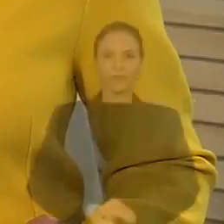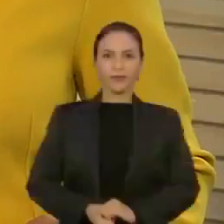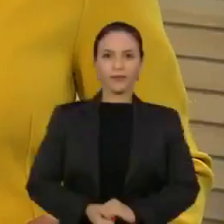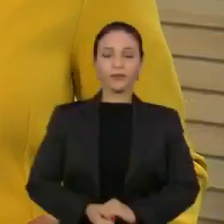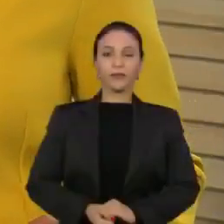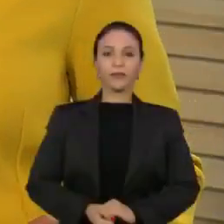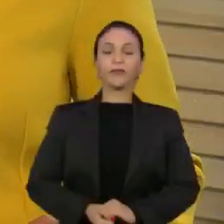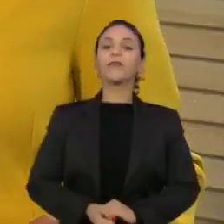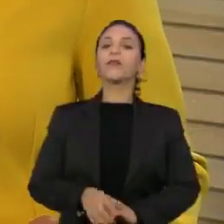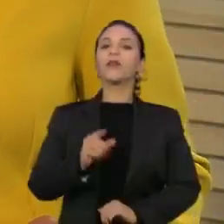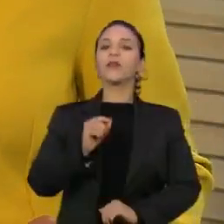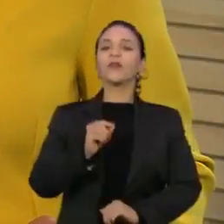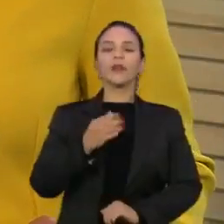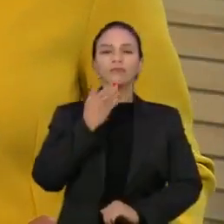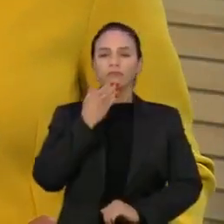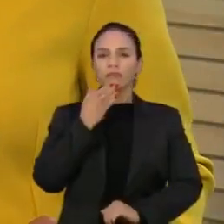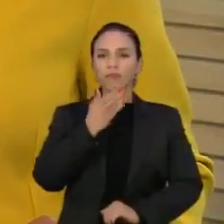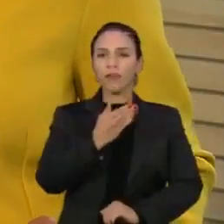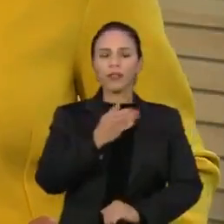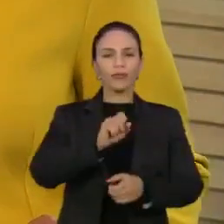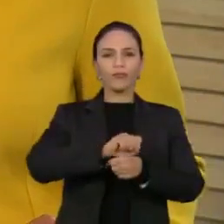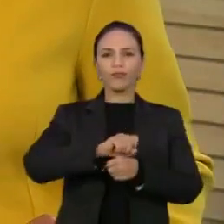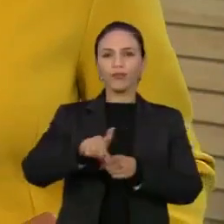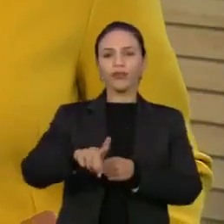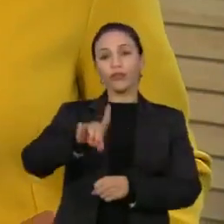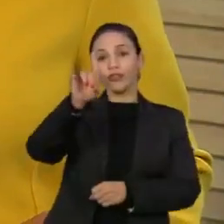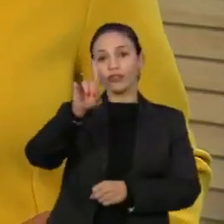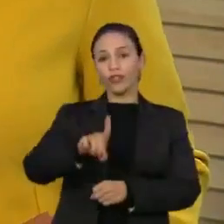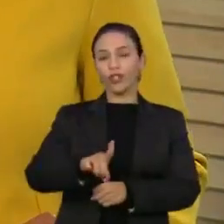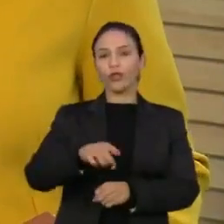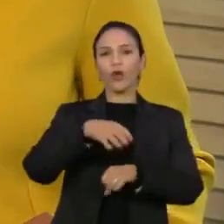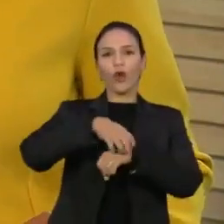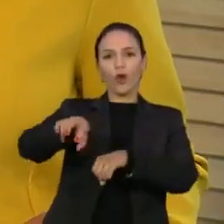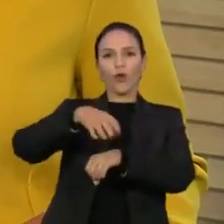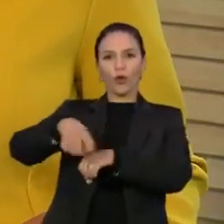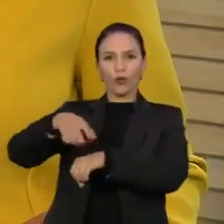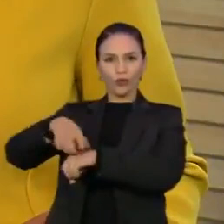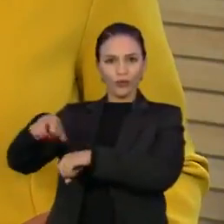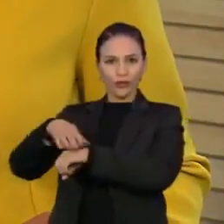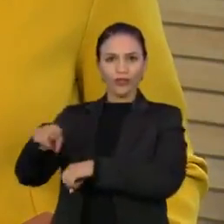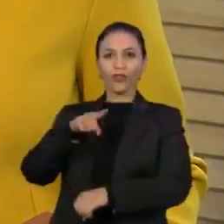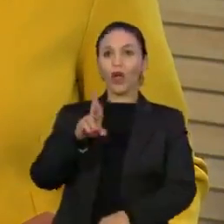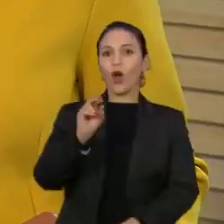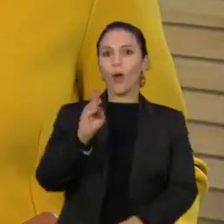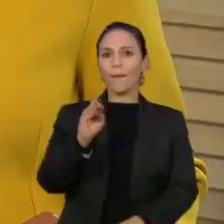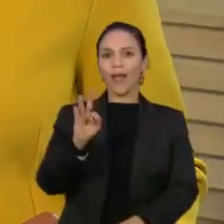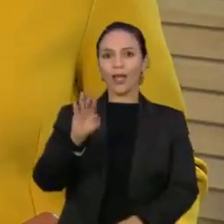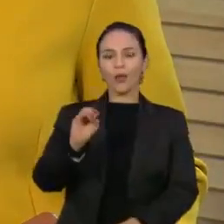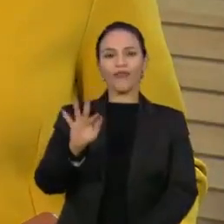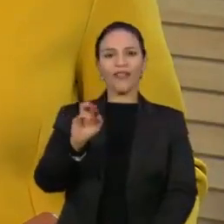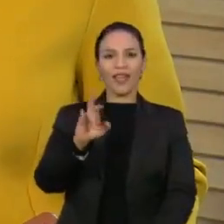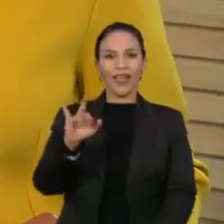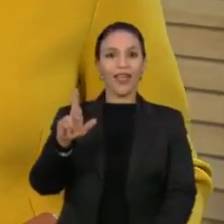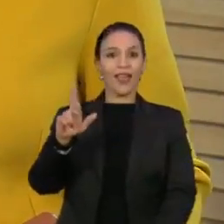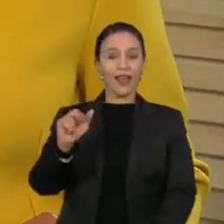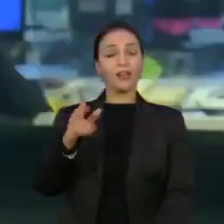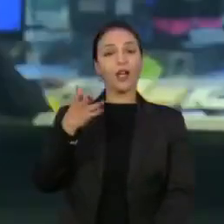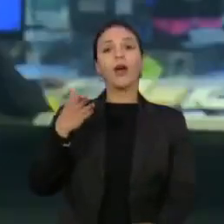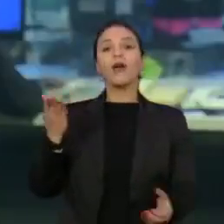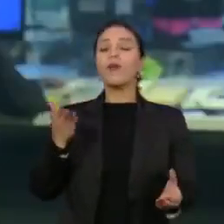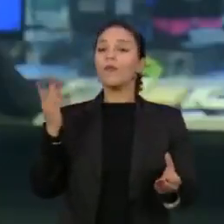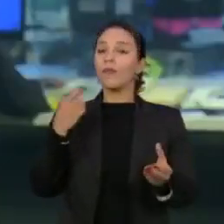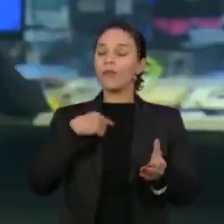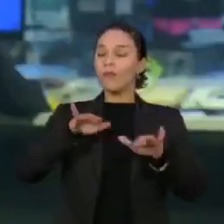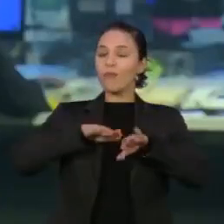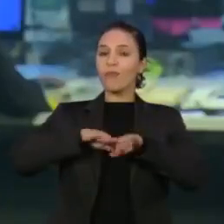A exoneração do diretor de logística do Ministério da Saúde, Roberto Ferreira Dias, foi publicada hoje no Diário Oficial.